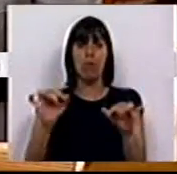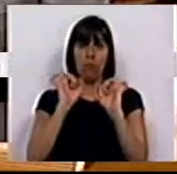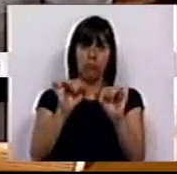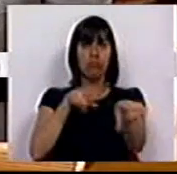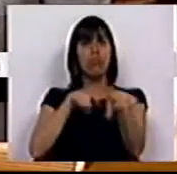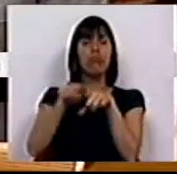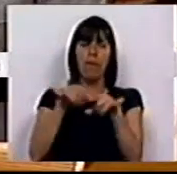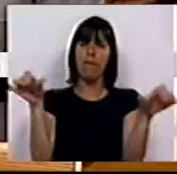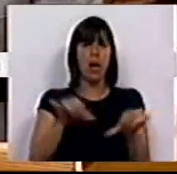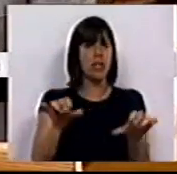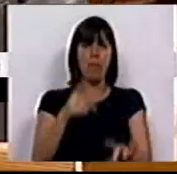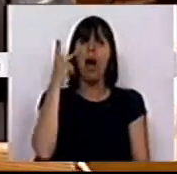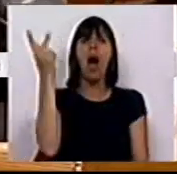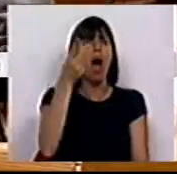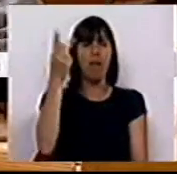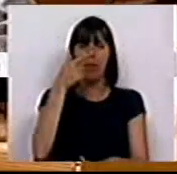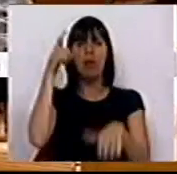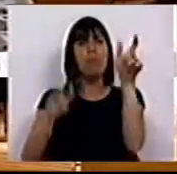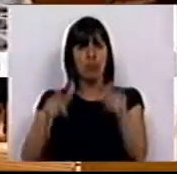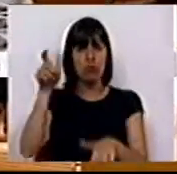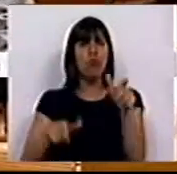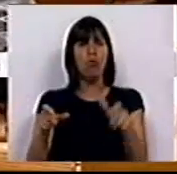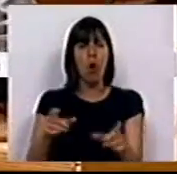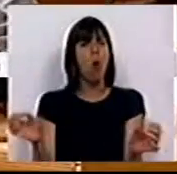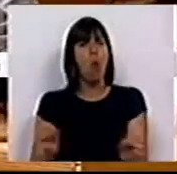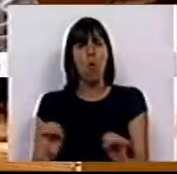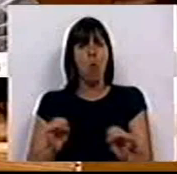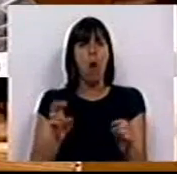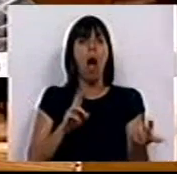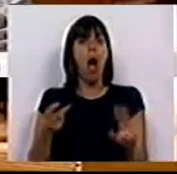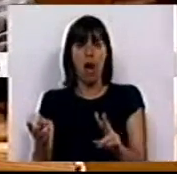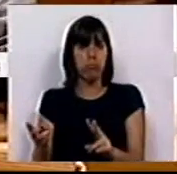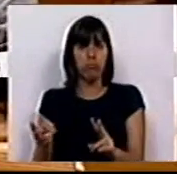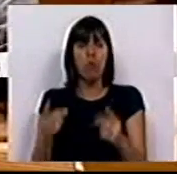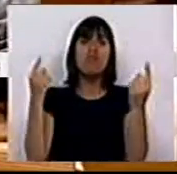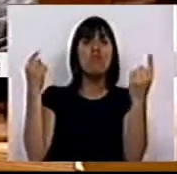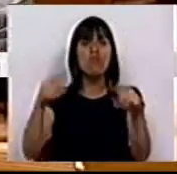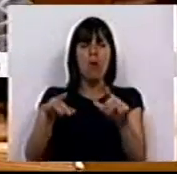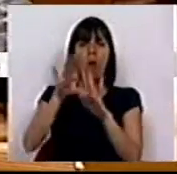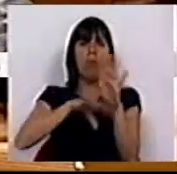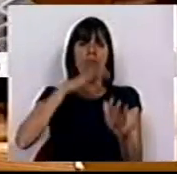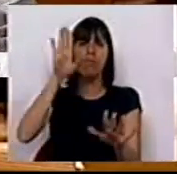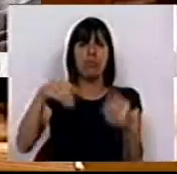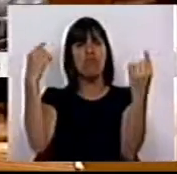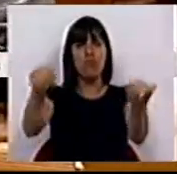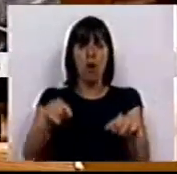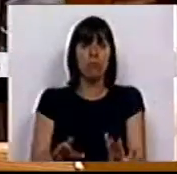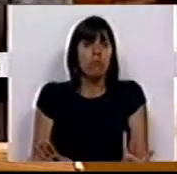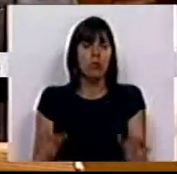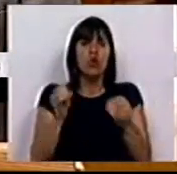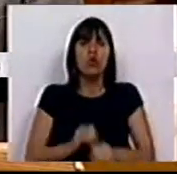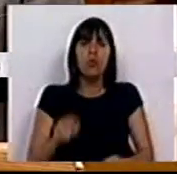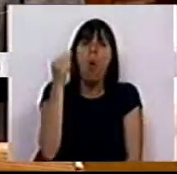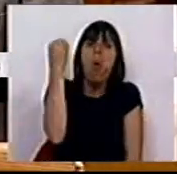suas políticas fazem mal à vida das pessoas. Não têm alternativas a não ser a precariedade. E não